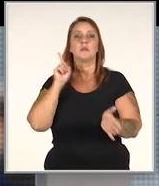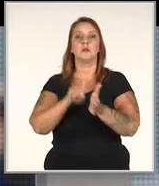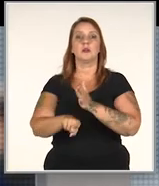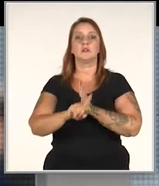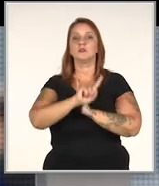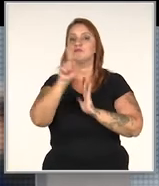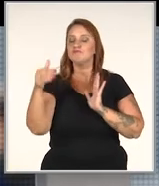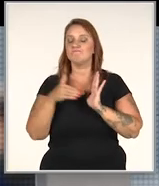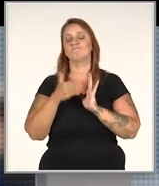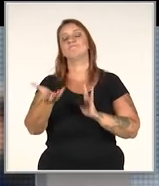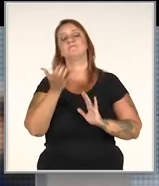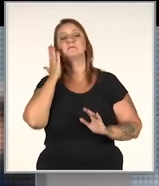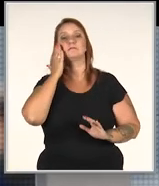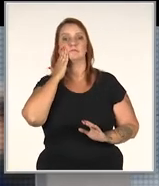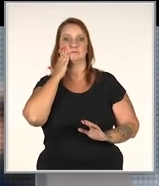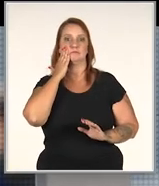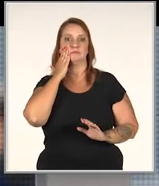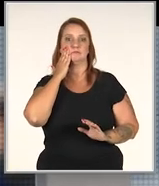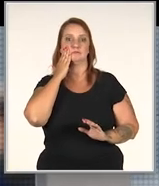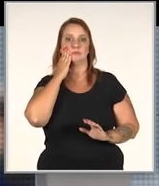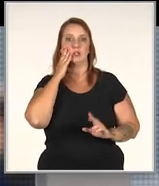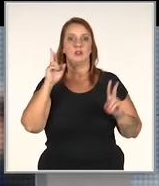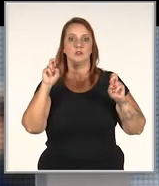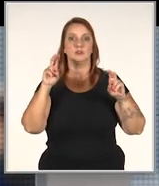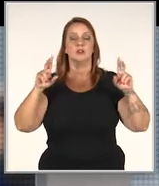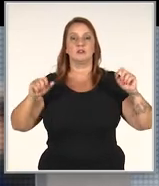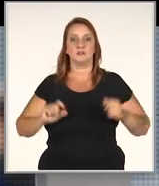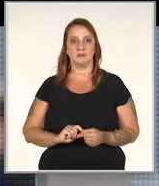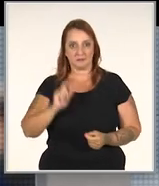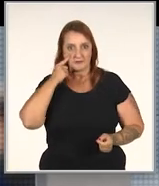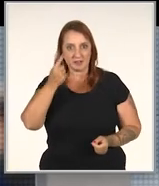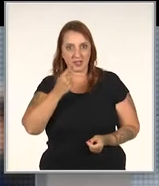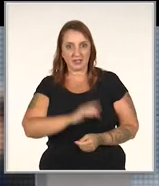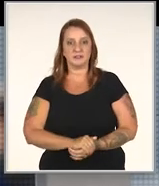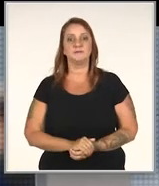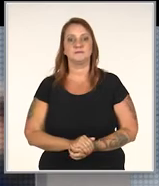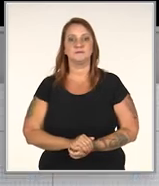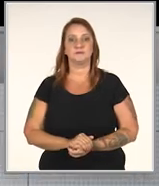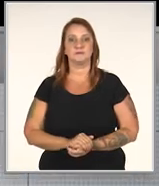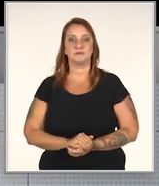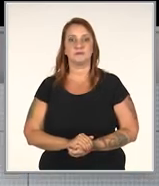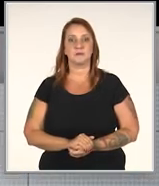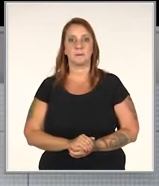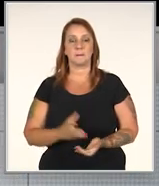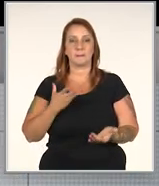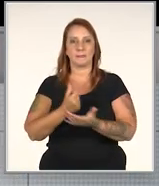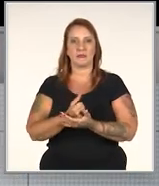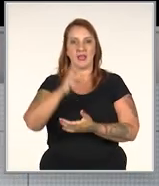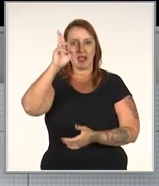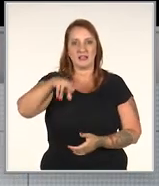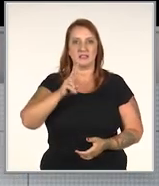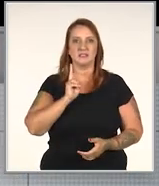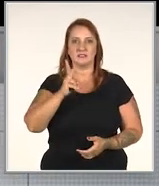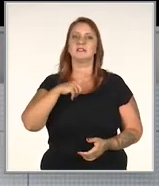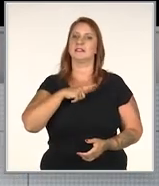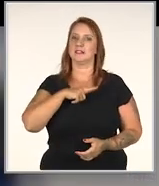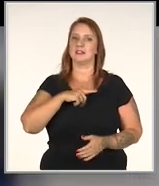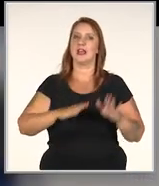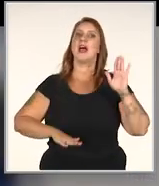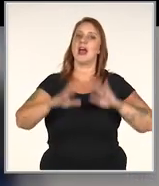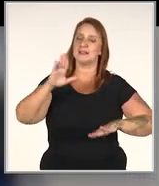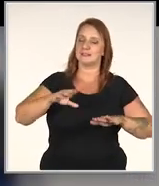tem uma pergunta que todo mundo quer saber sobre esse assunto. Vamos ver? O cliente sempre tem razão?